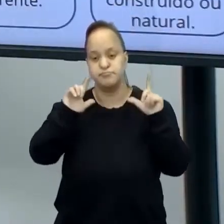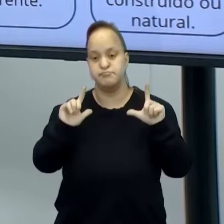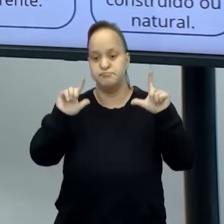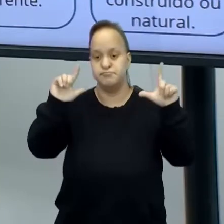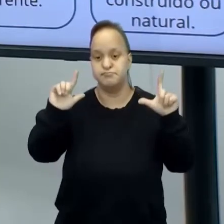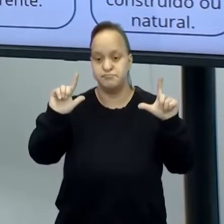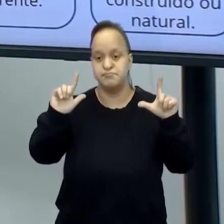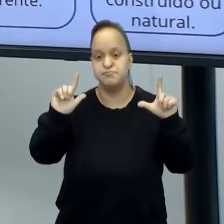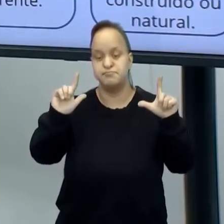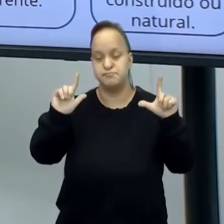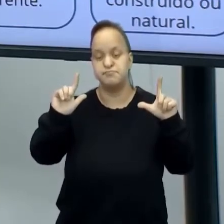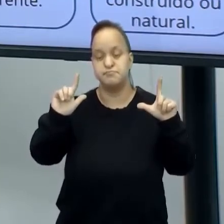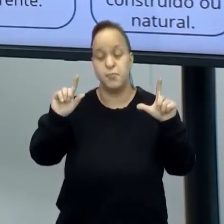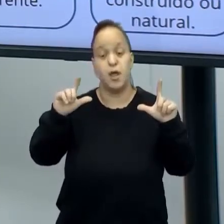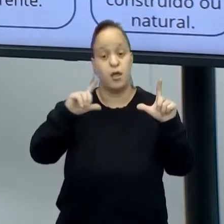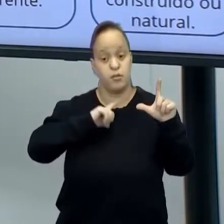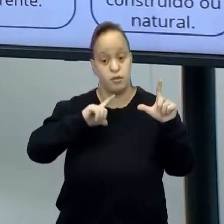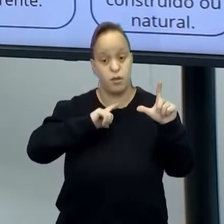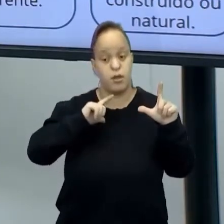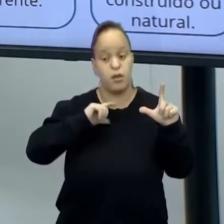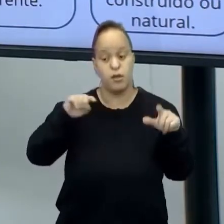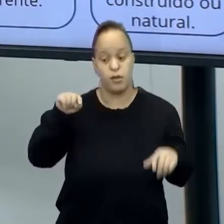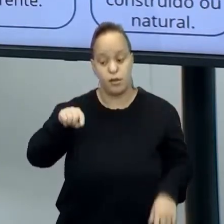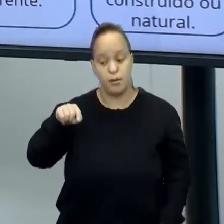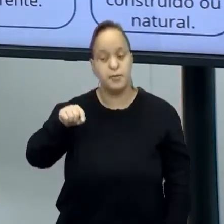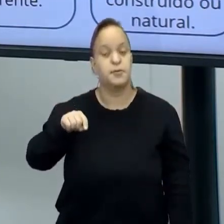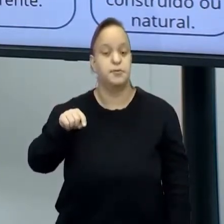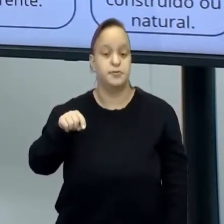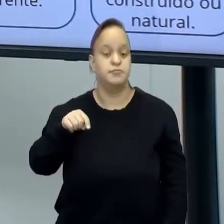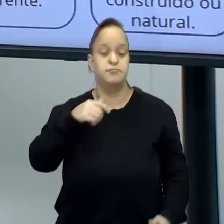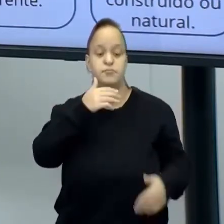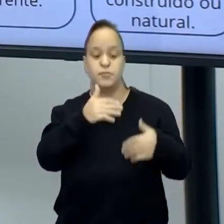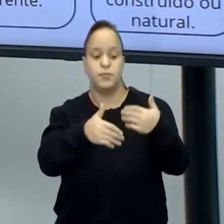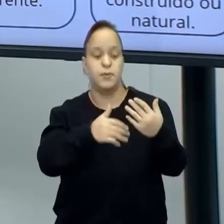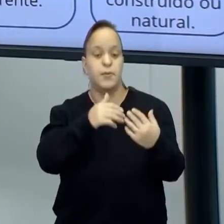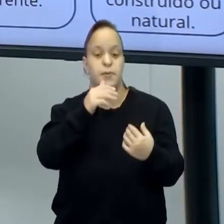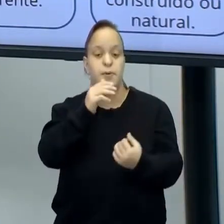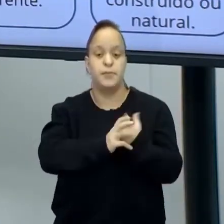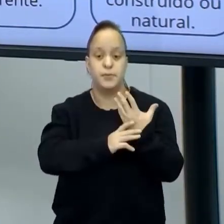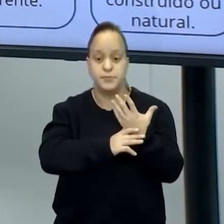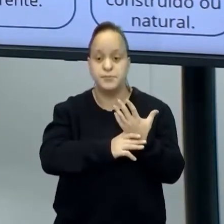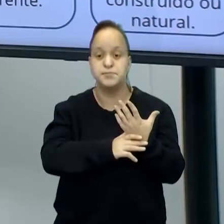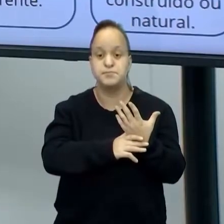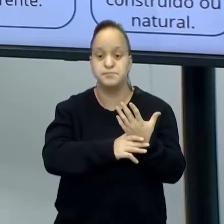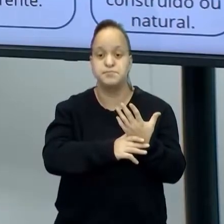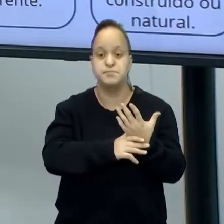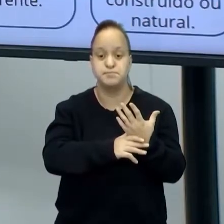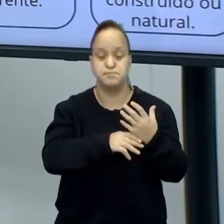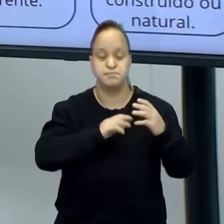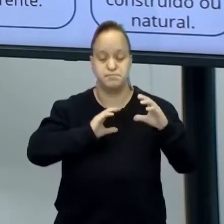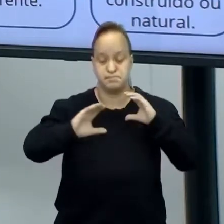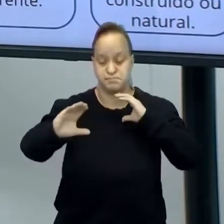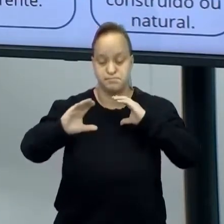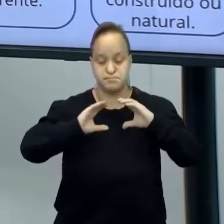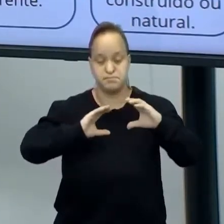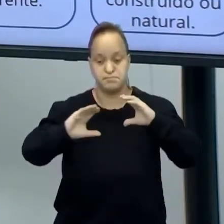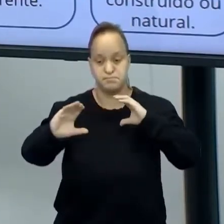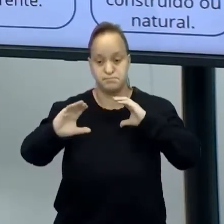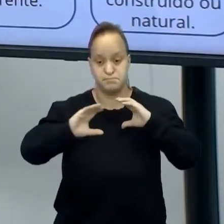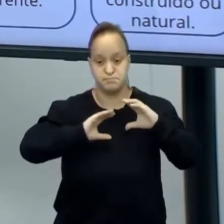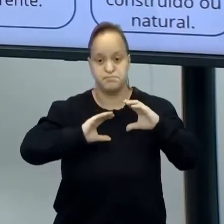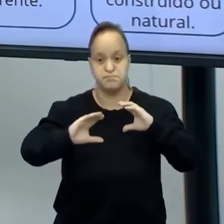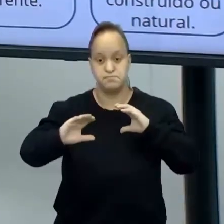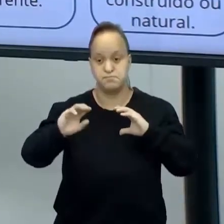existe um designer que ele é responsável por desenvolver e criar esse meio de comunicação que é